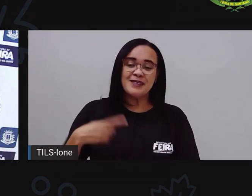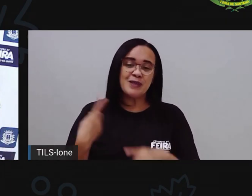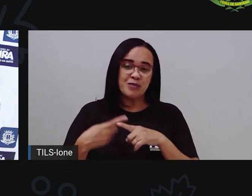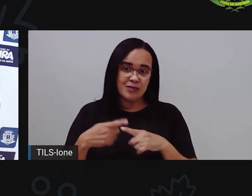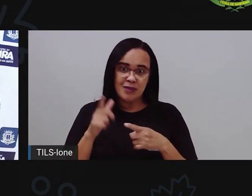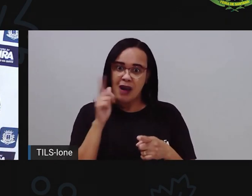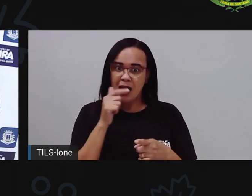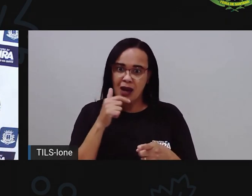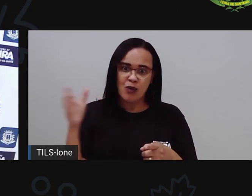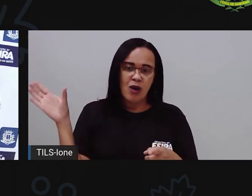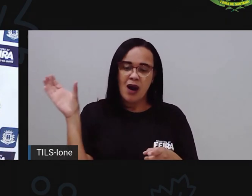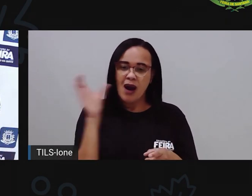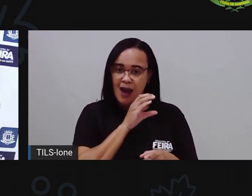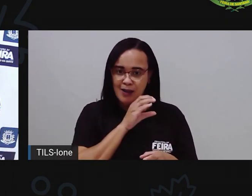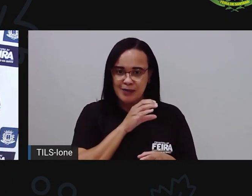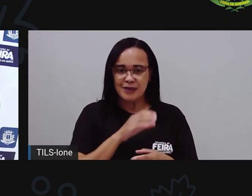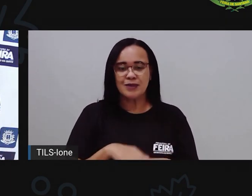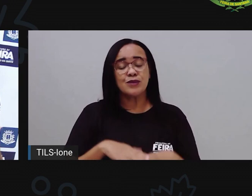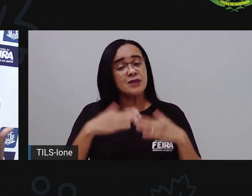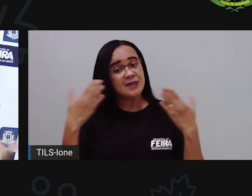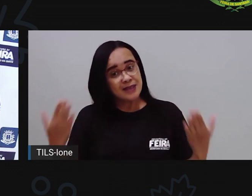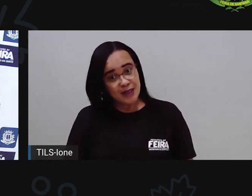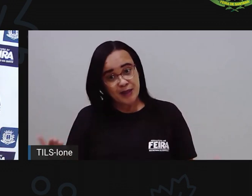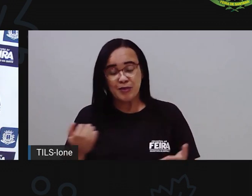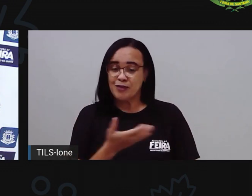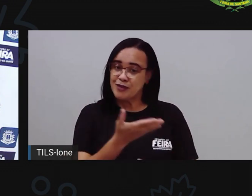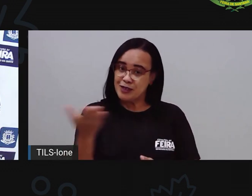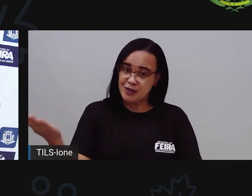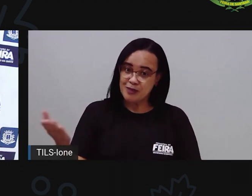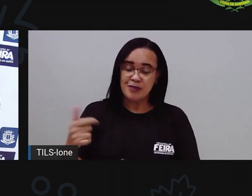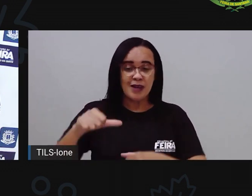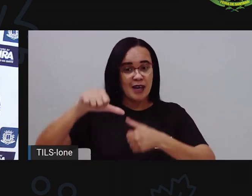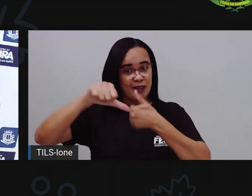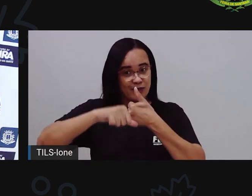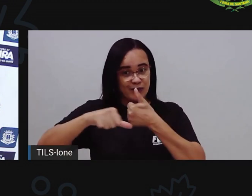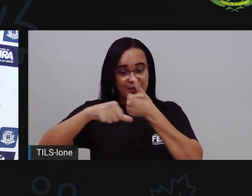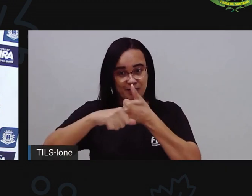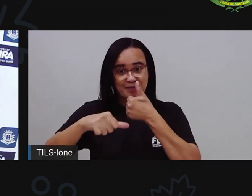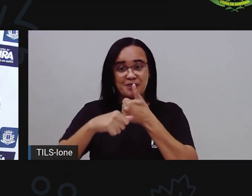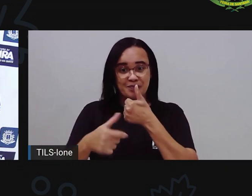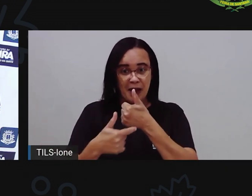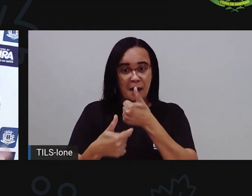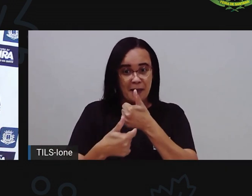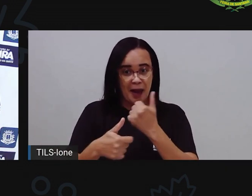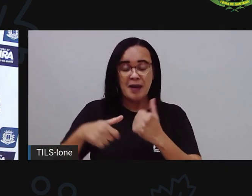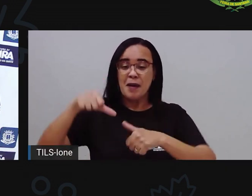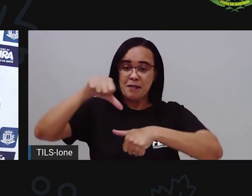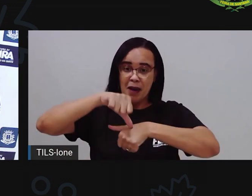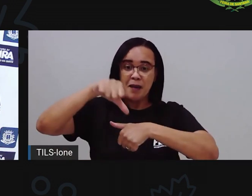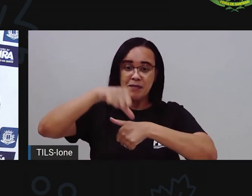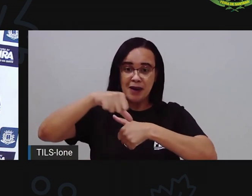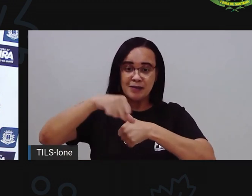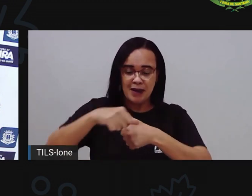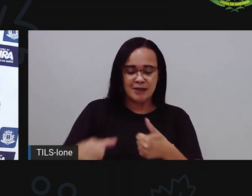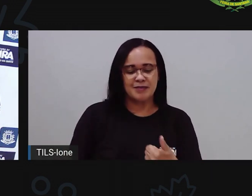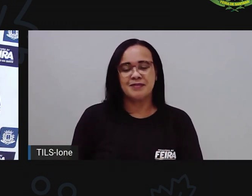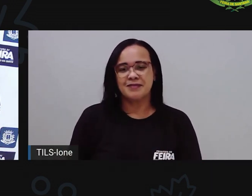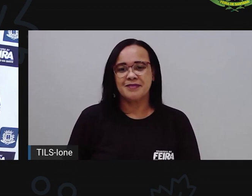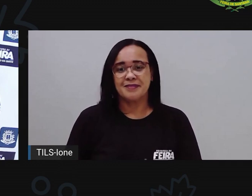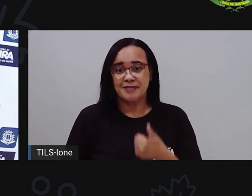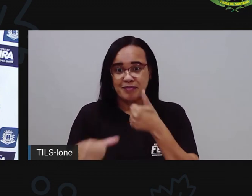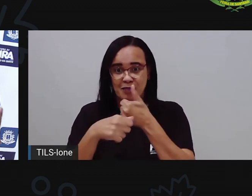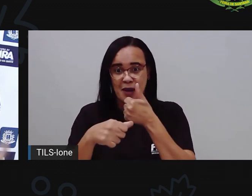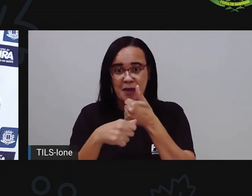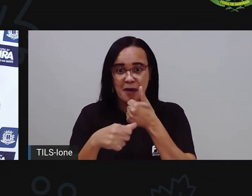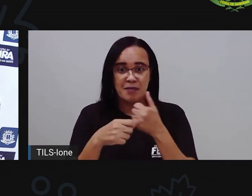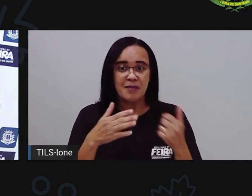líquido nele. Tá bom, gente? Eu espero que vocês tenham curtido essa aula. coloca aí no chat pra eu curtir. Coloca pra gente